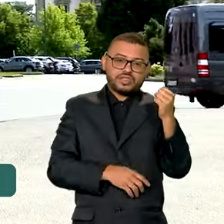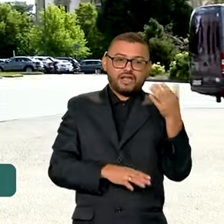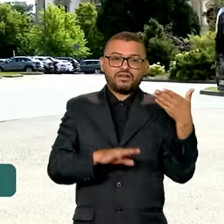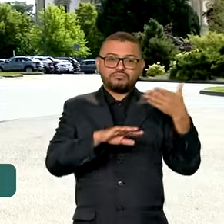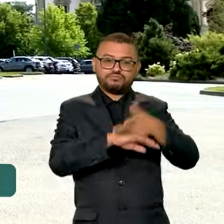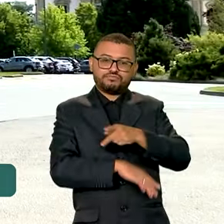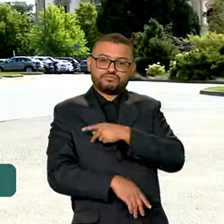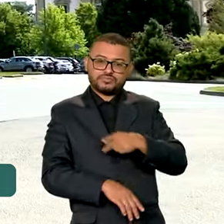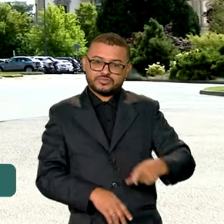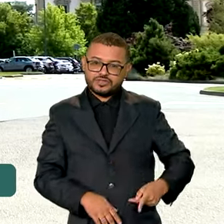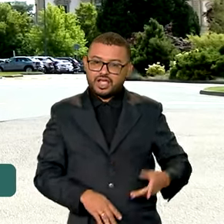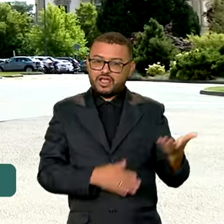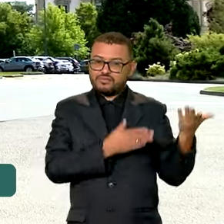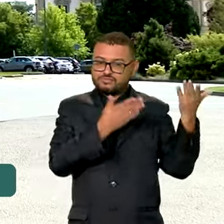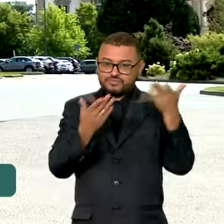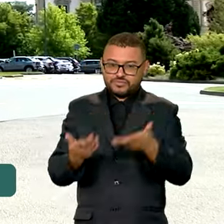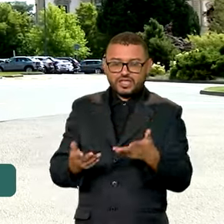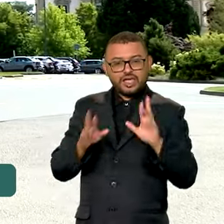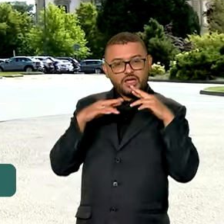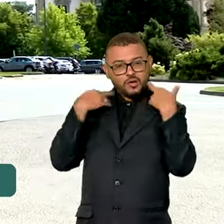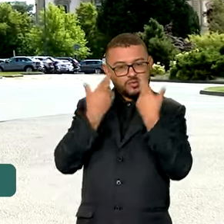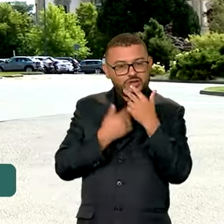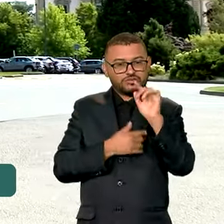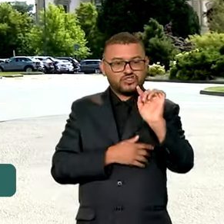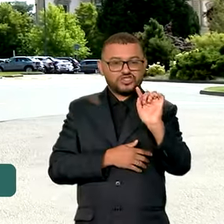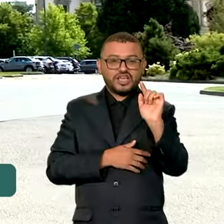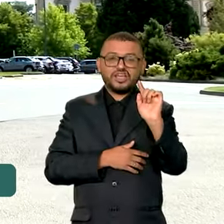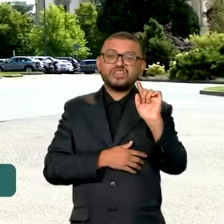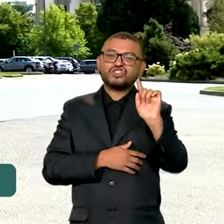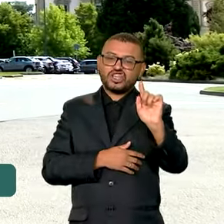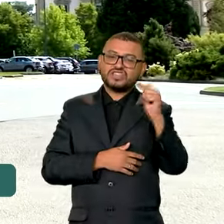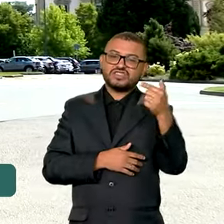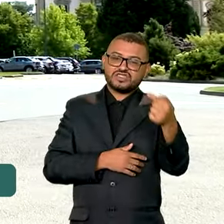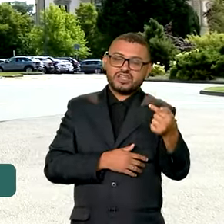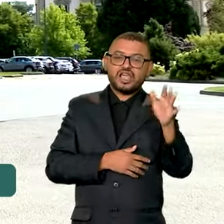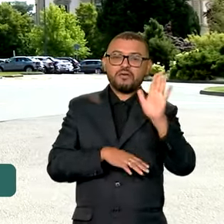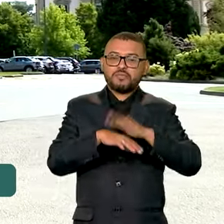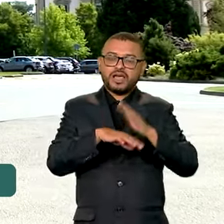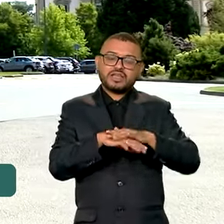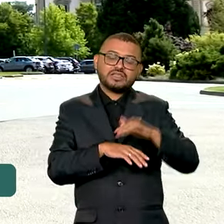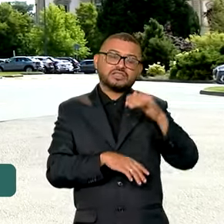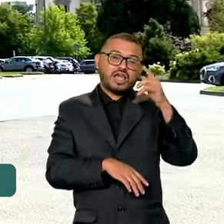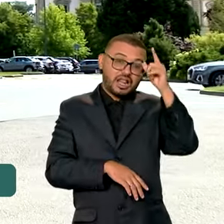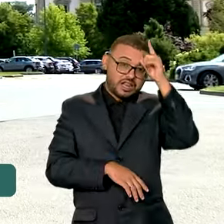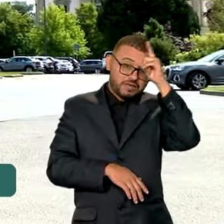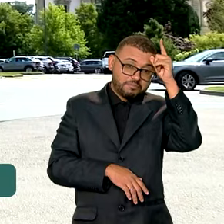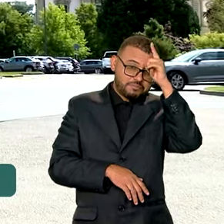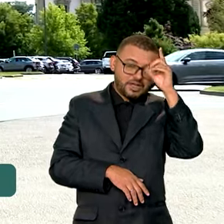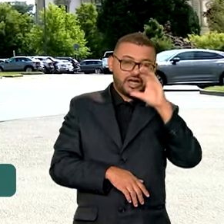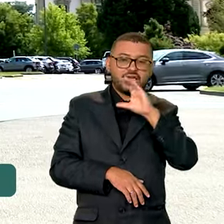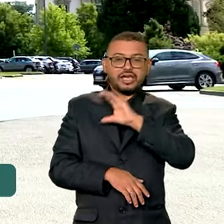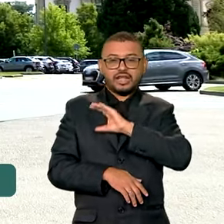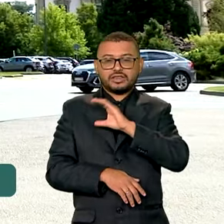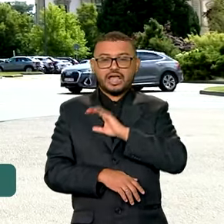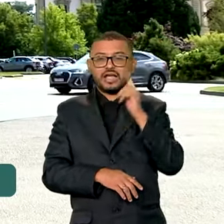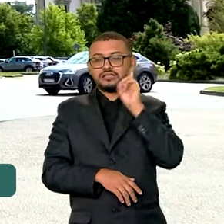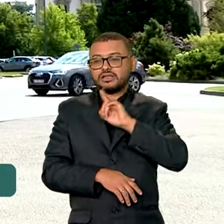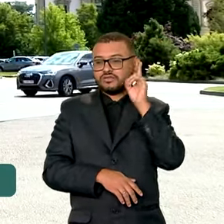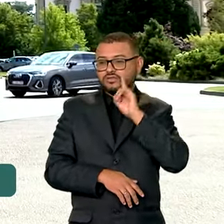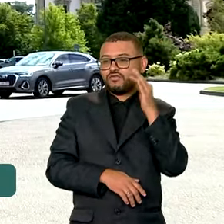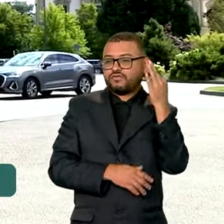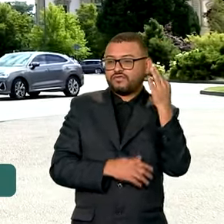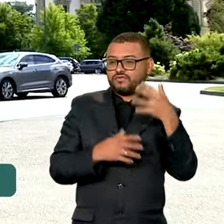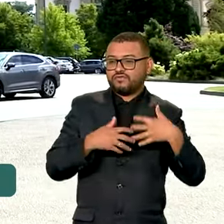como presidente convidado em uma reunião do G7, que é um grupo formado por Alemanha, Canadá, Estados Unidos, França,